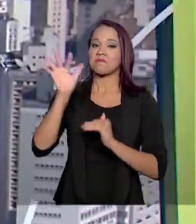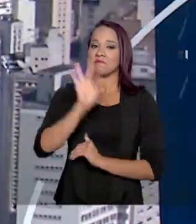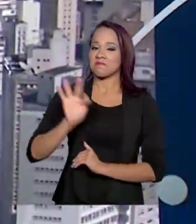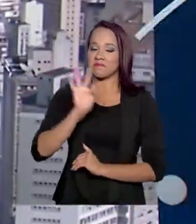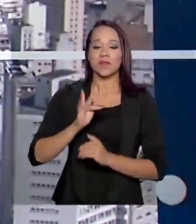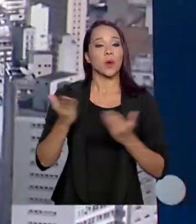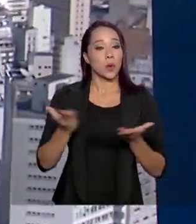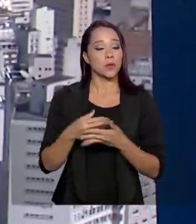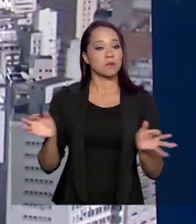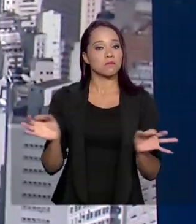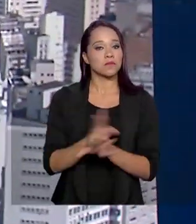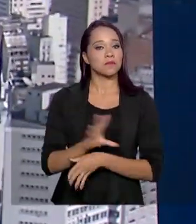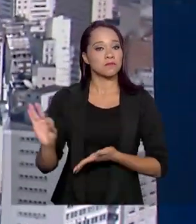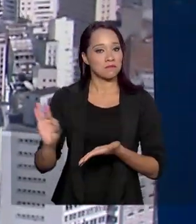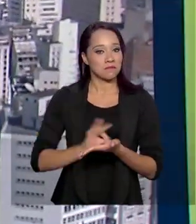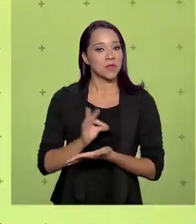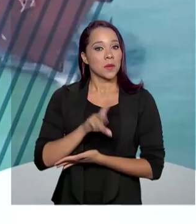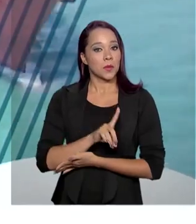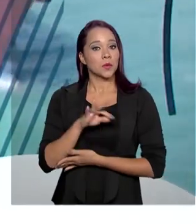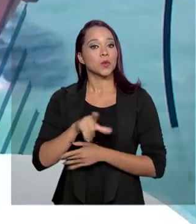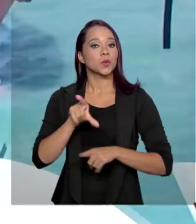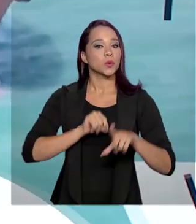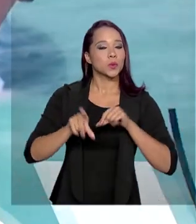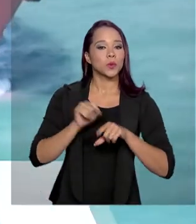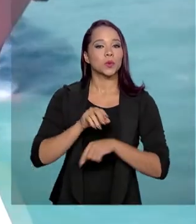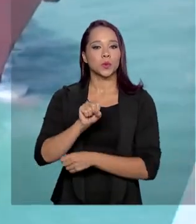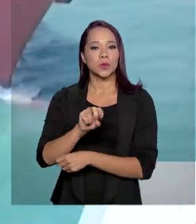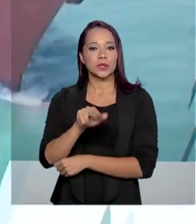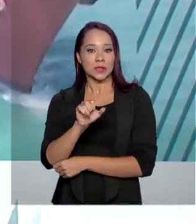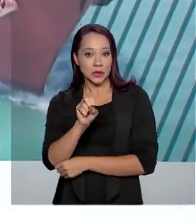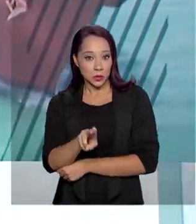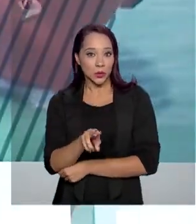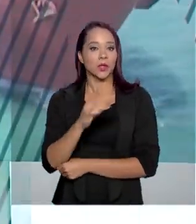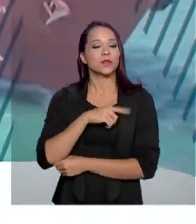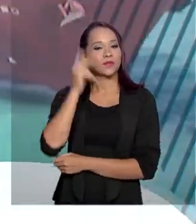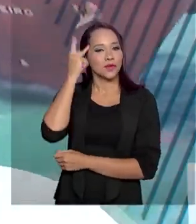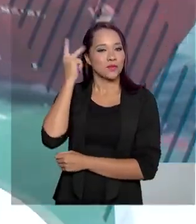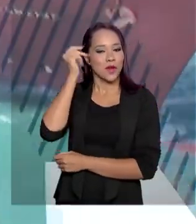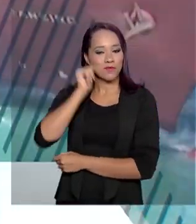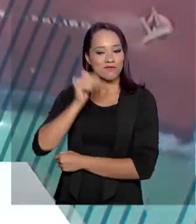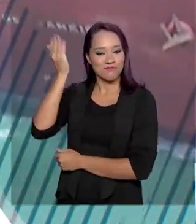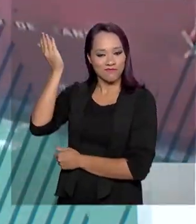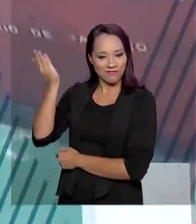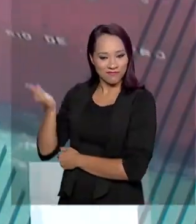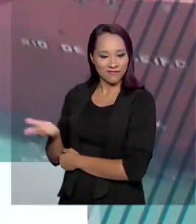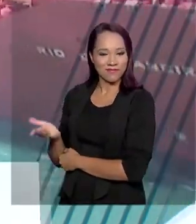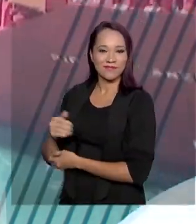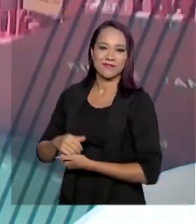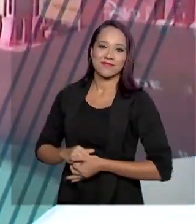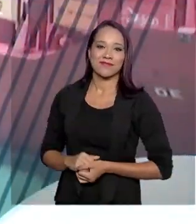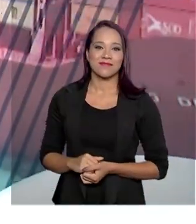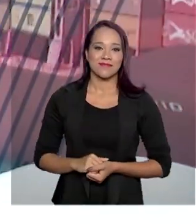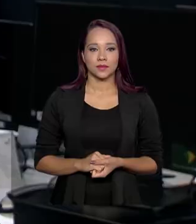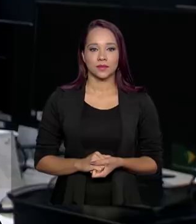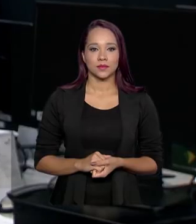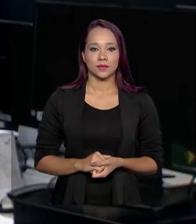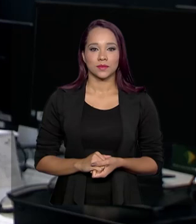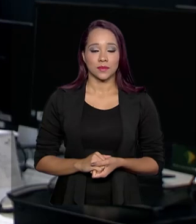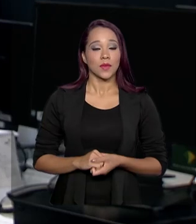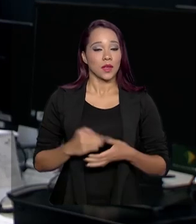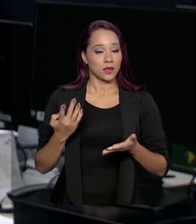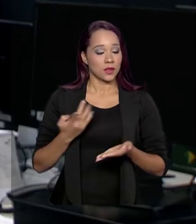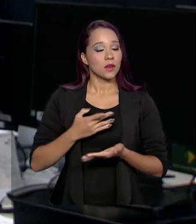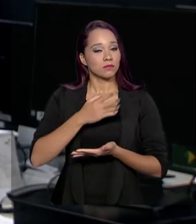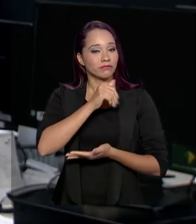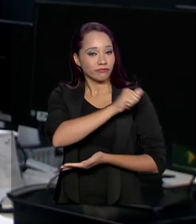Hoje, termina o período de matrícula para os selecionados do SISU. De São Paulo, Raquel Sets explica pra gente. Os